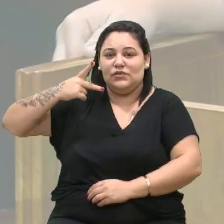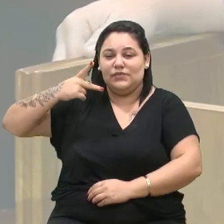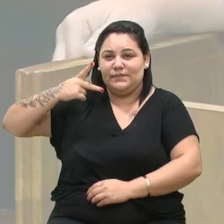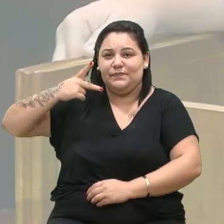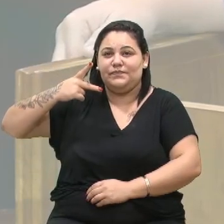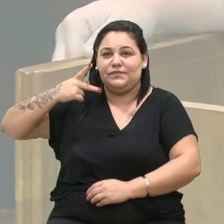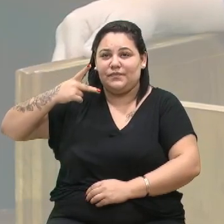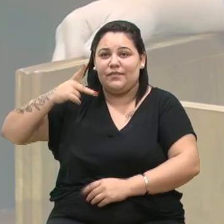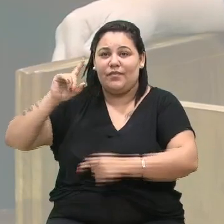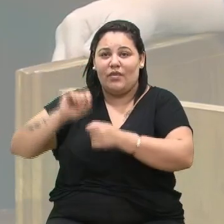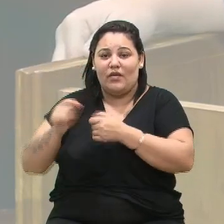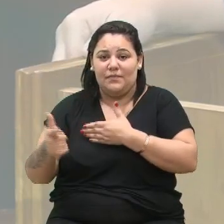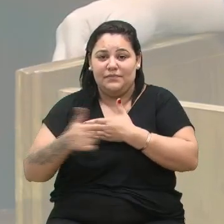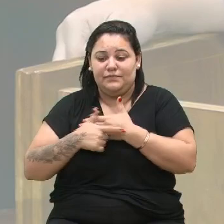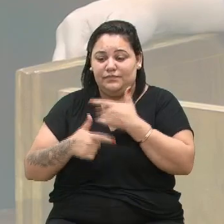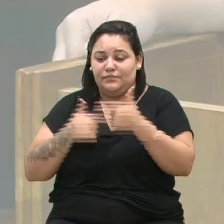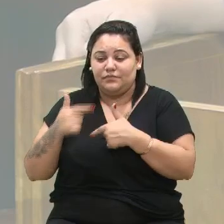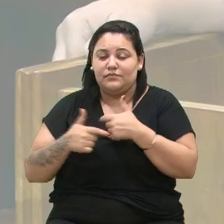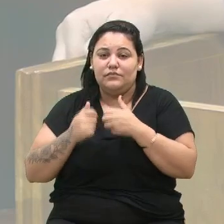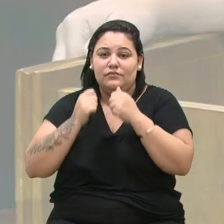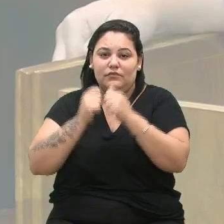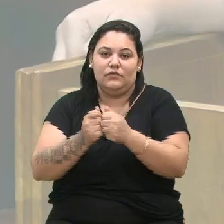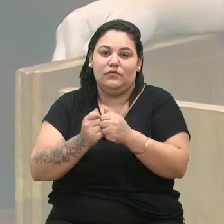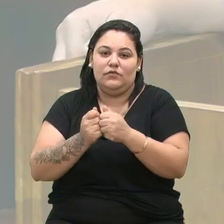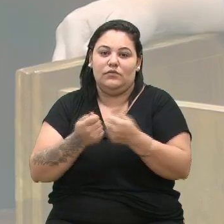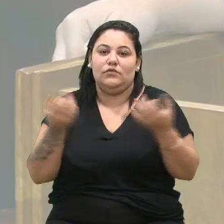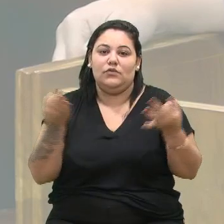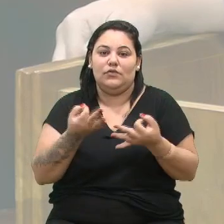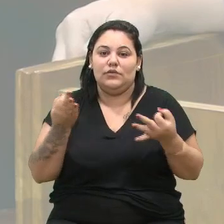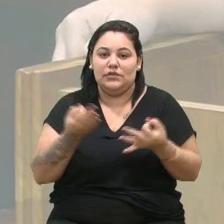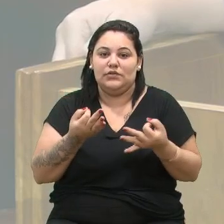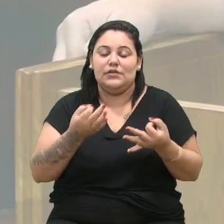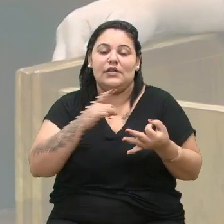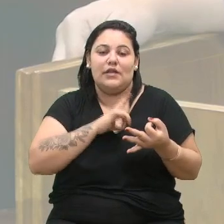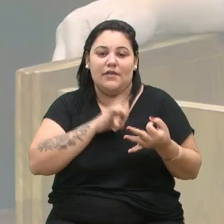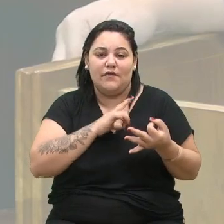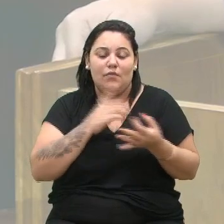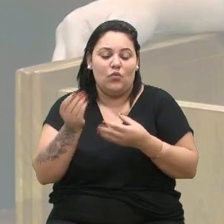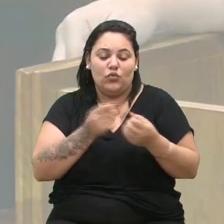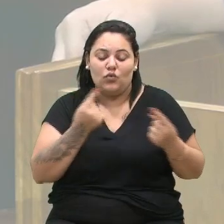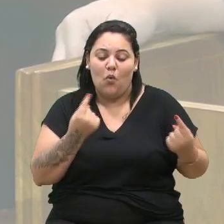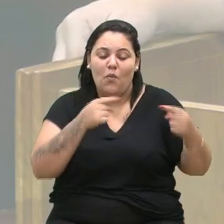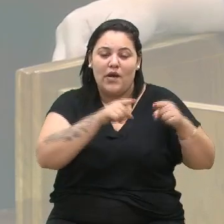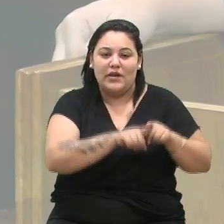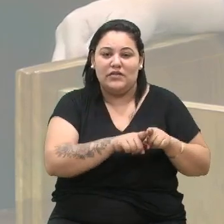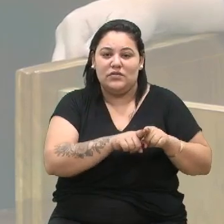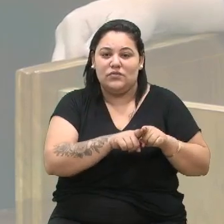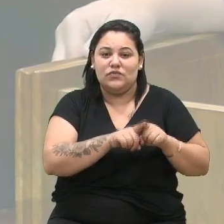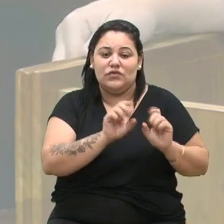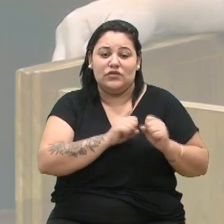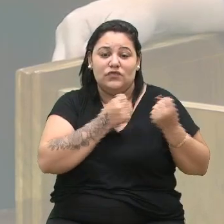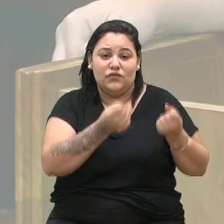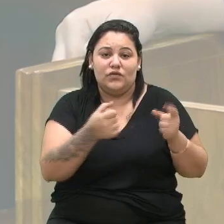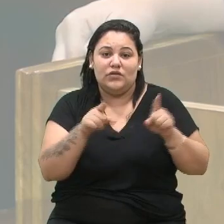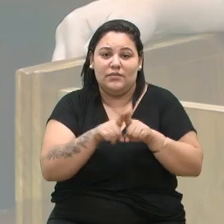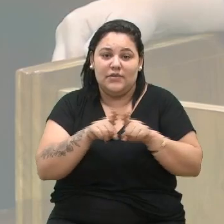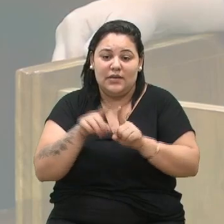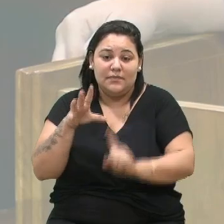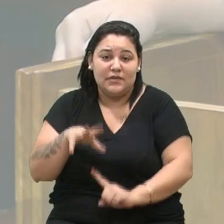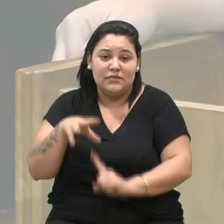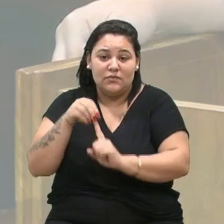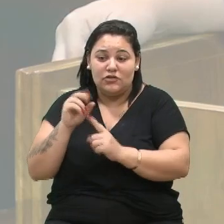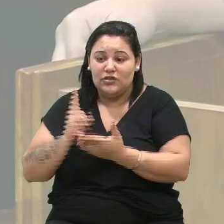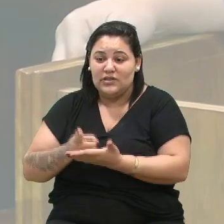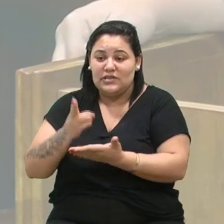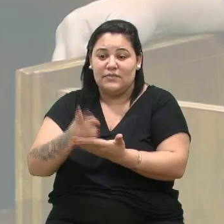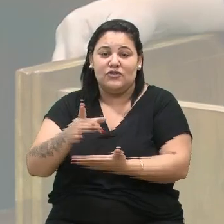trabalhamos juntos, com certeza, com muito companheirismo, com muita dedicação e, acima de tudo, sempre a gente